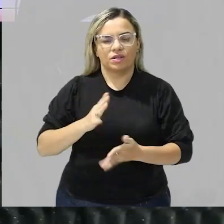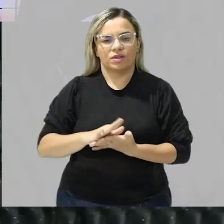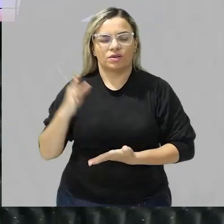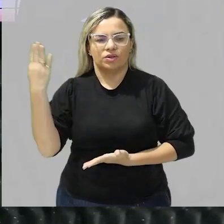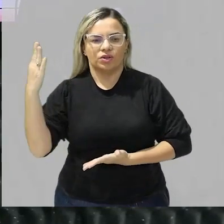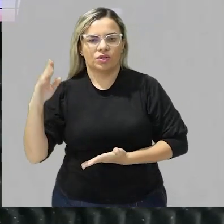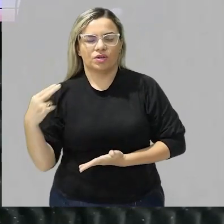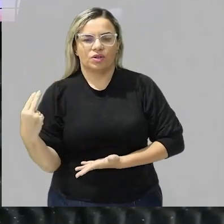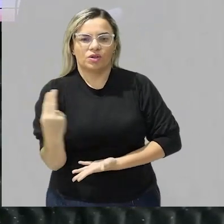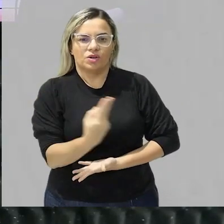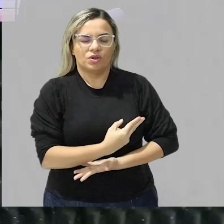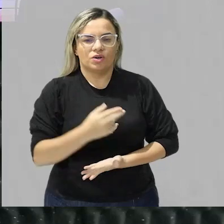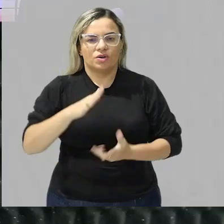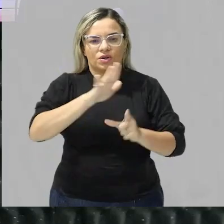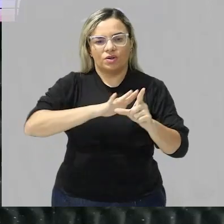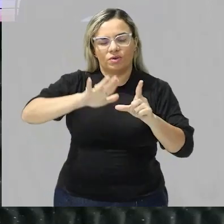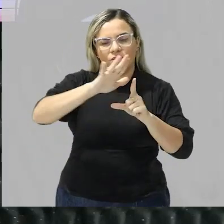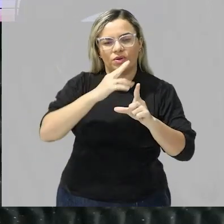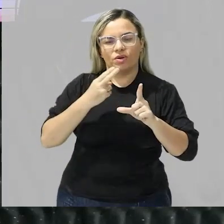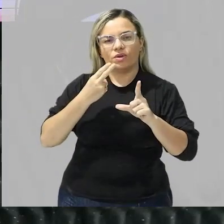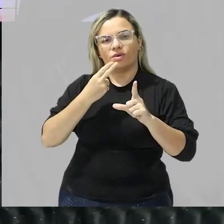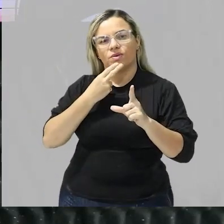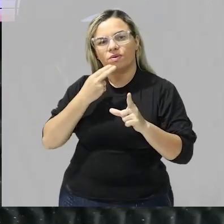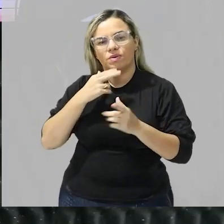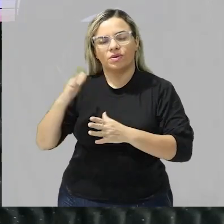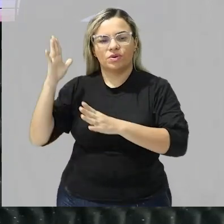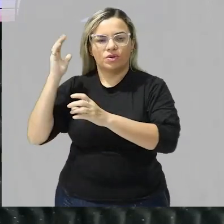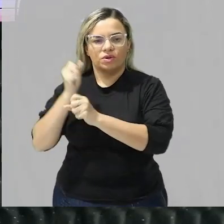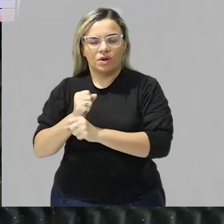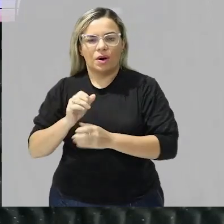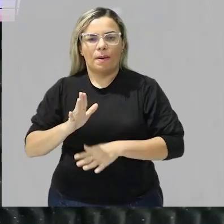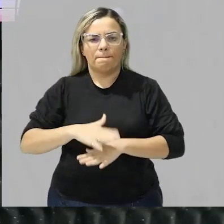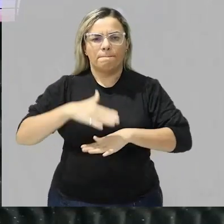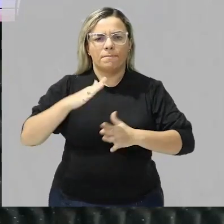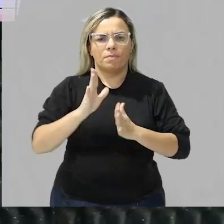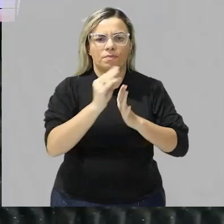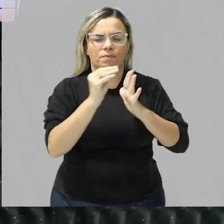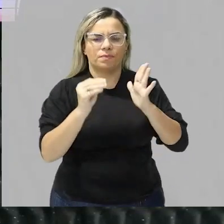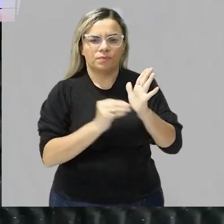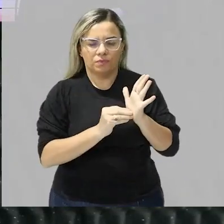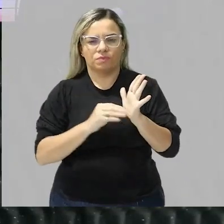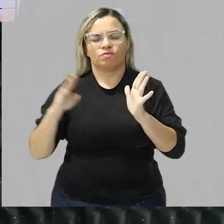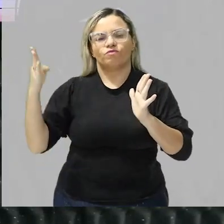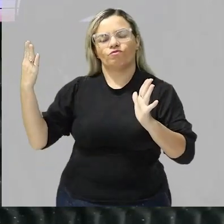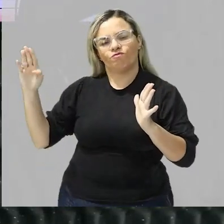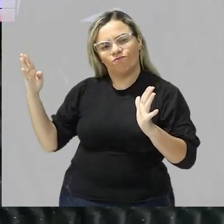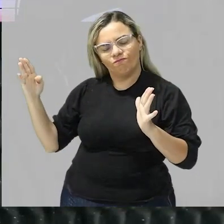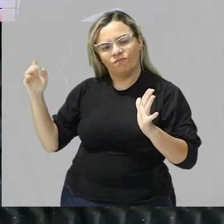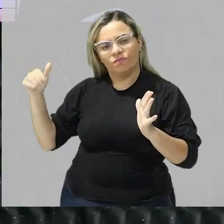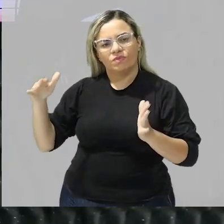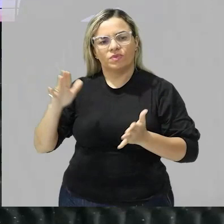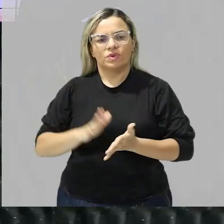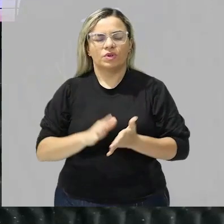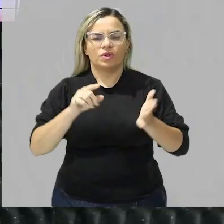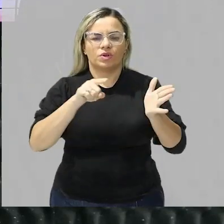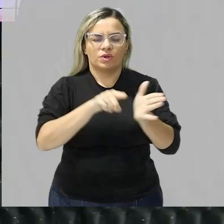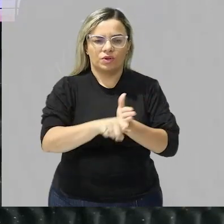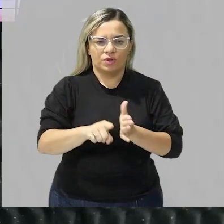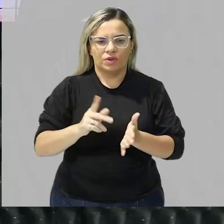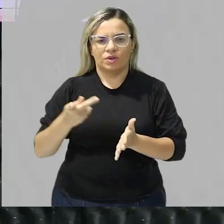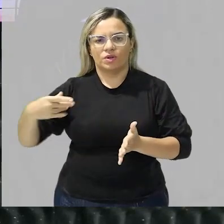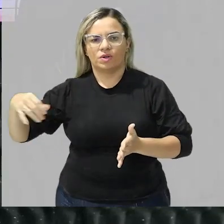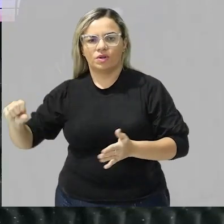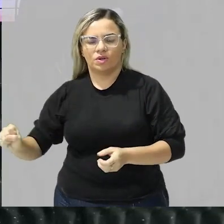nós estamos aqui na plataforma Gonçalves Dias para revisar mais um conteúdo de biologia para essas questões que vem cair aí no